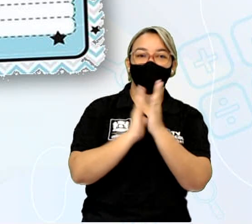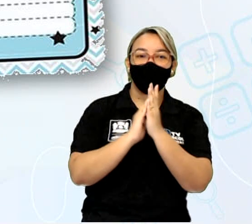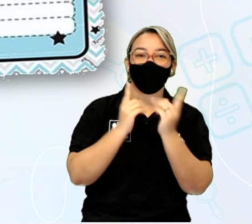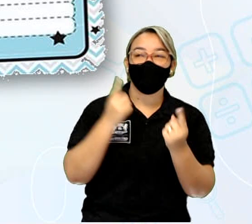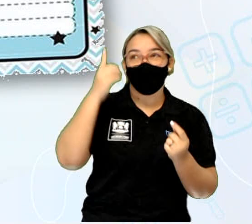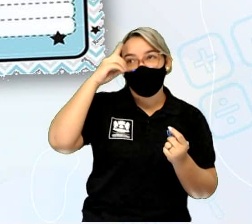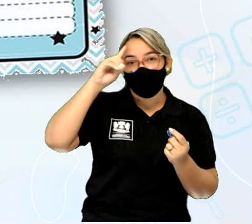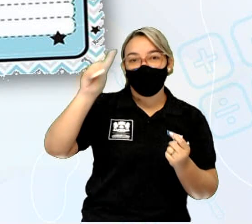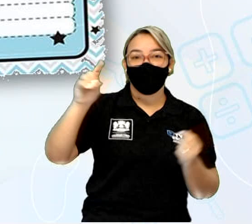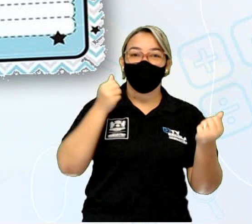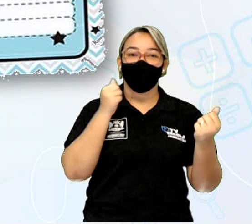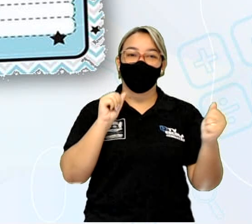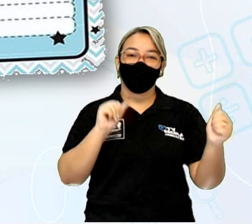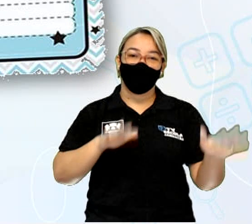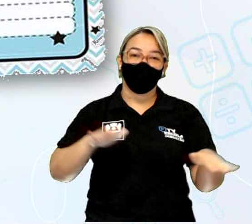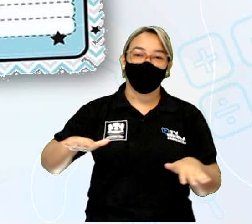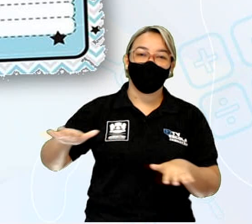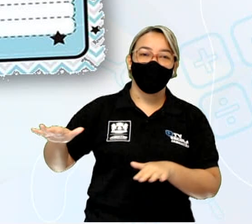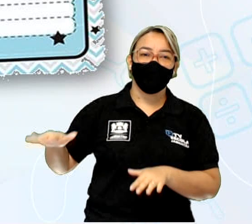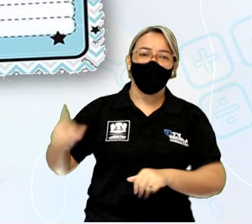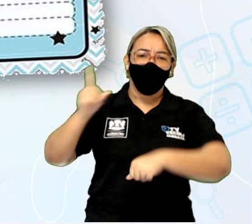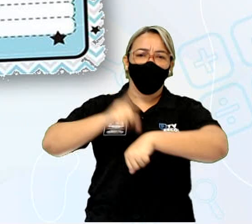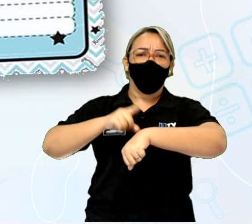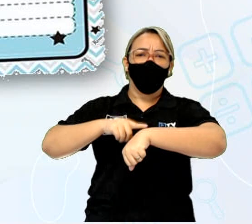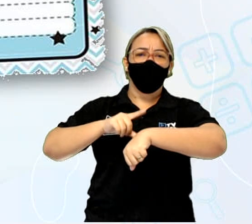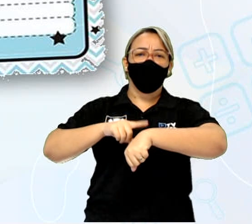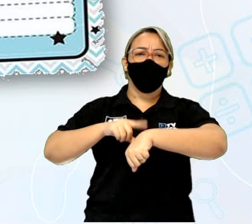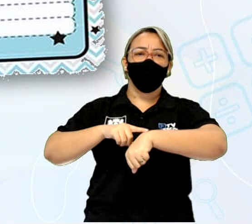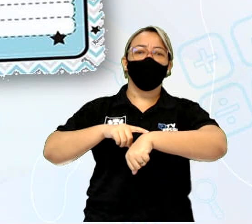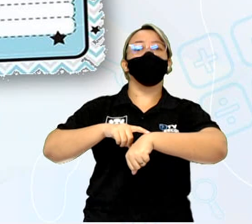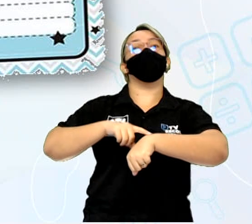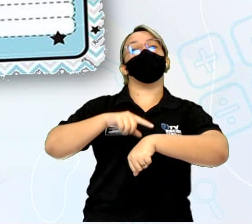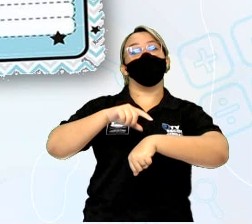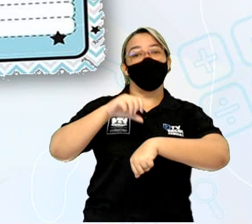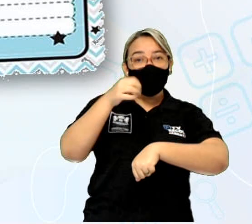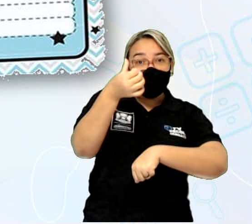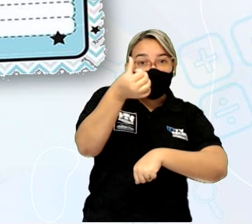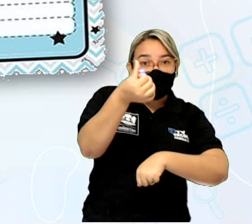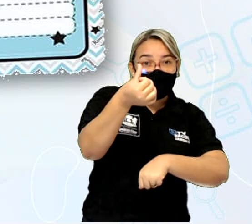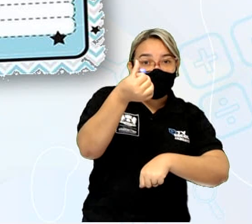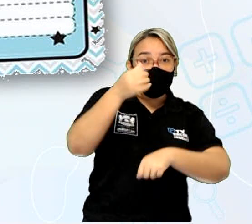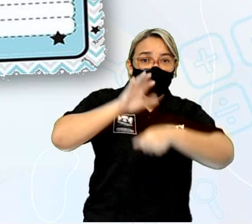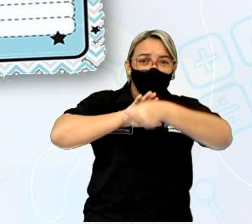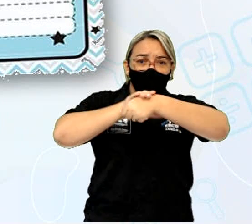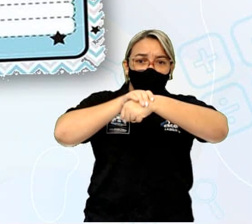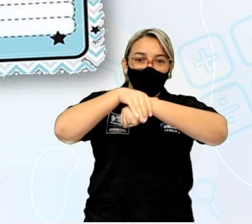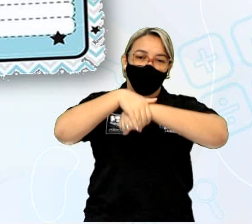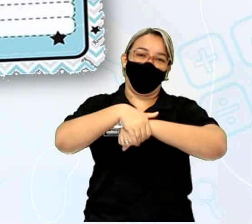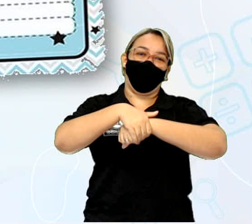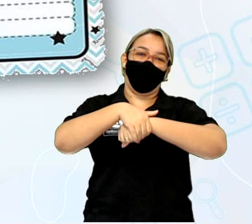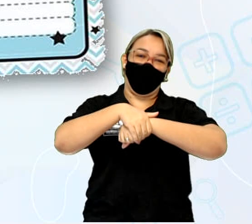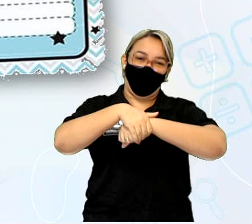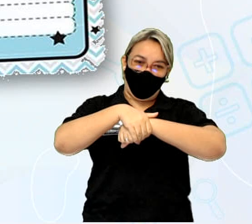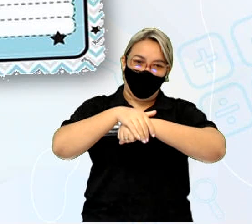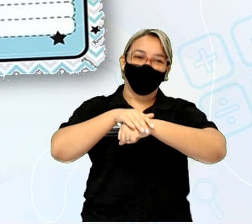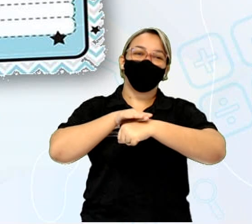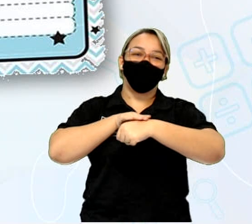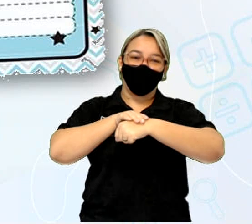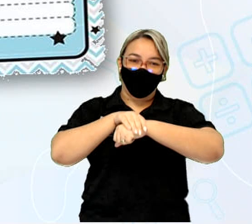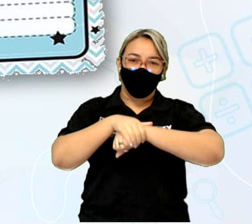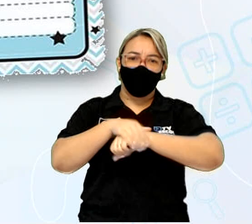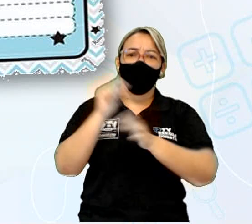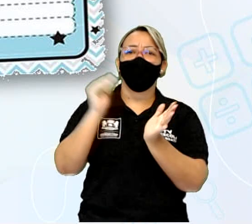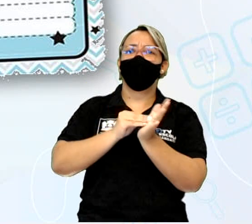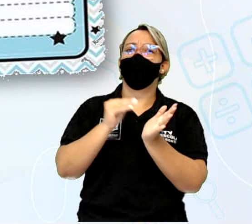crianças. E qual é a hora desse aniversário? 18 horas. Então, preenchido esses elementos, está faltando